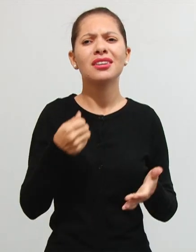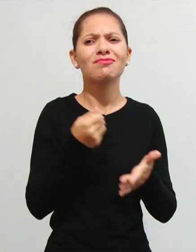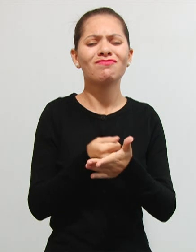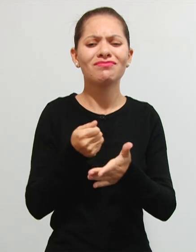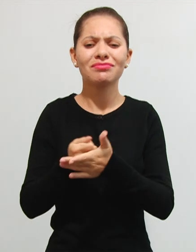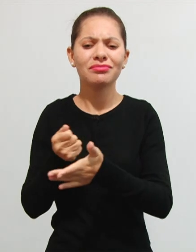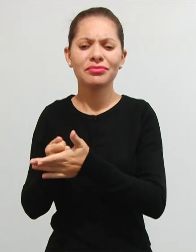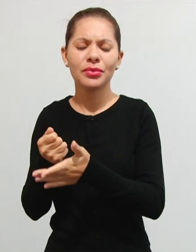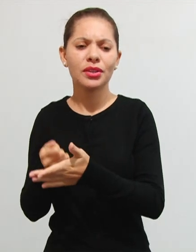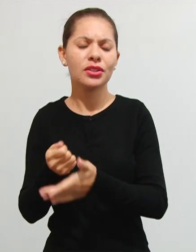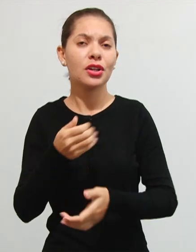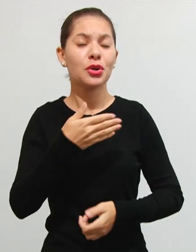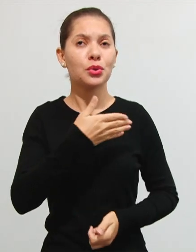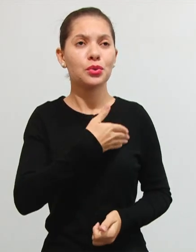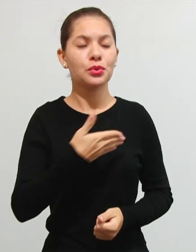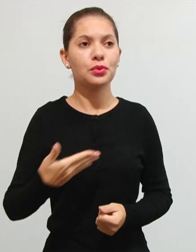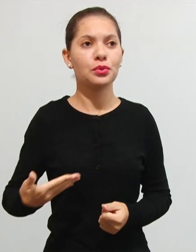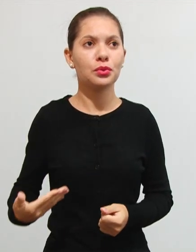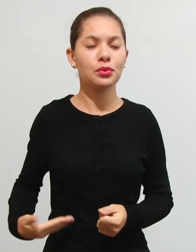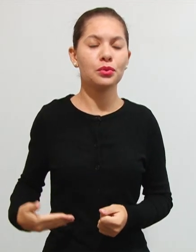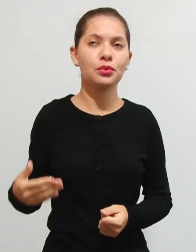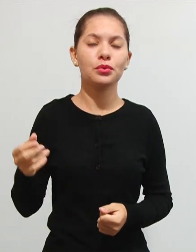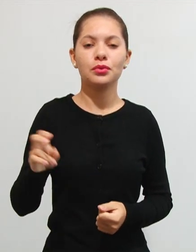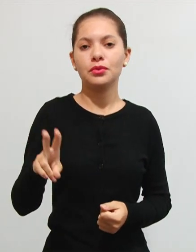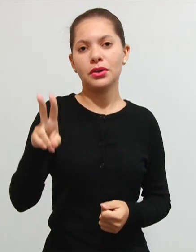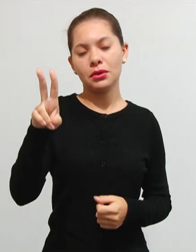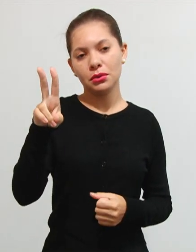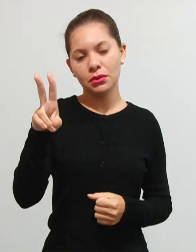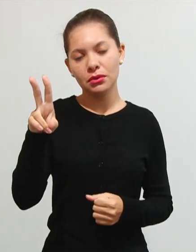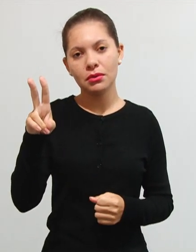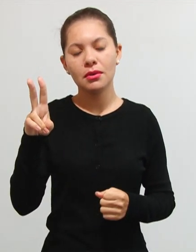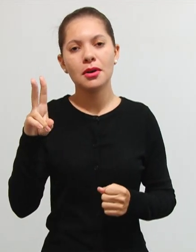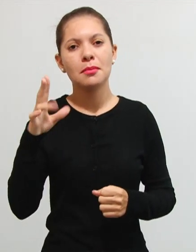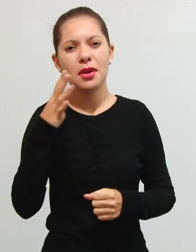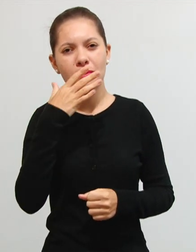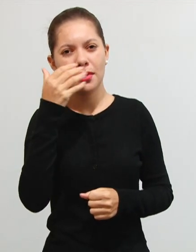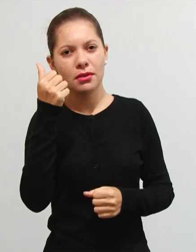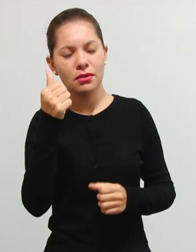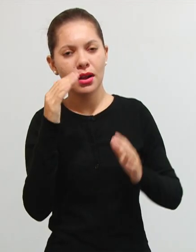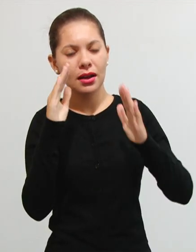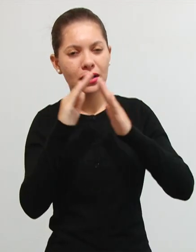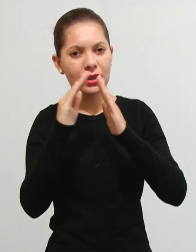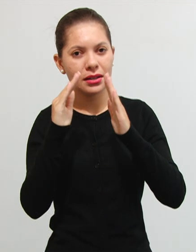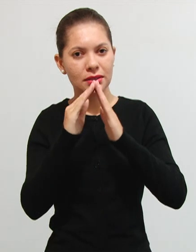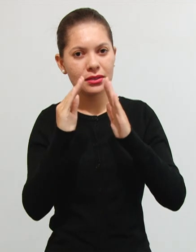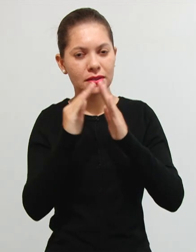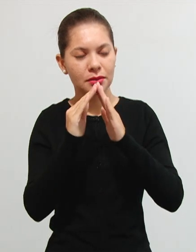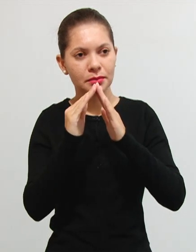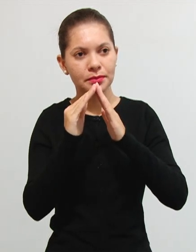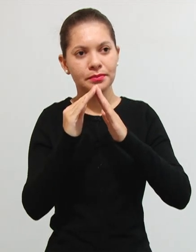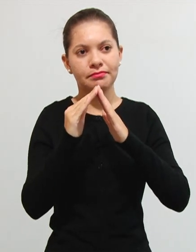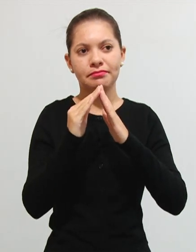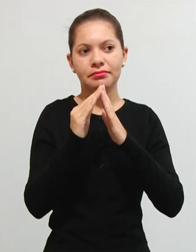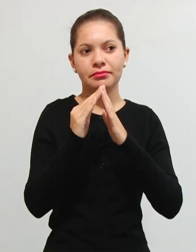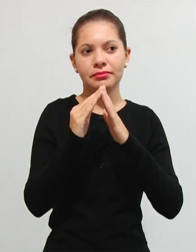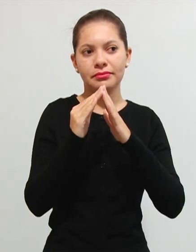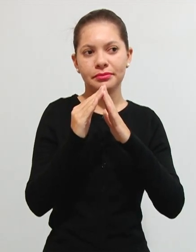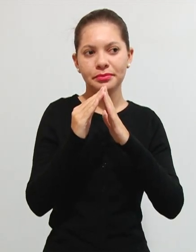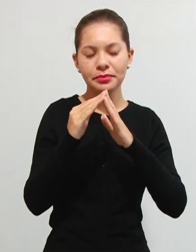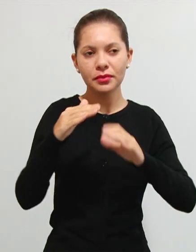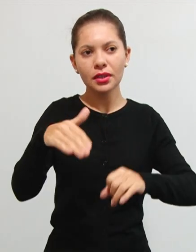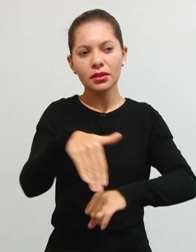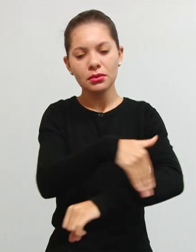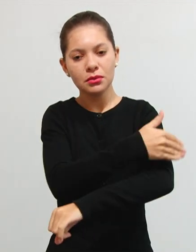público uma verba para estar ali valorizando o nosso imóvel mesmo que sem que ele tenha essa intenção passou um